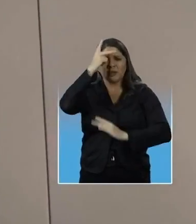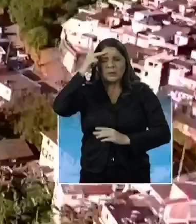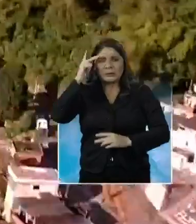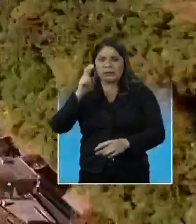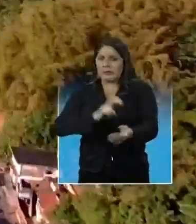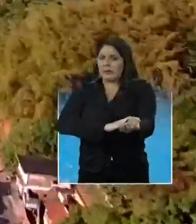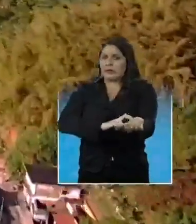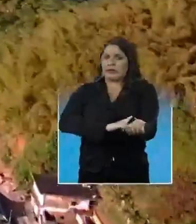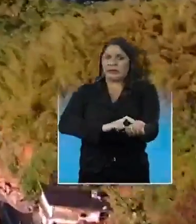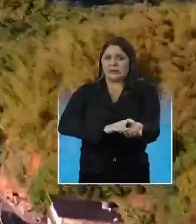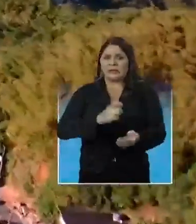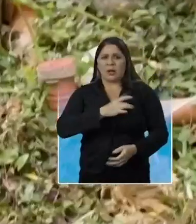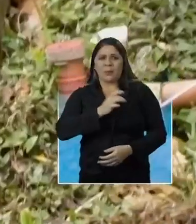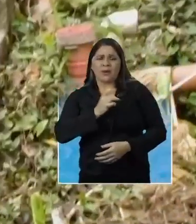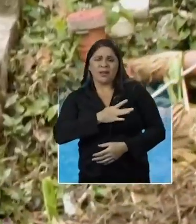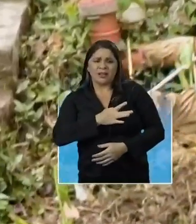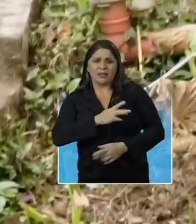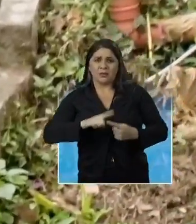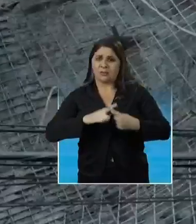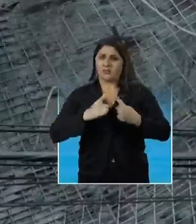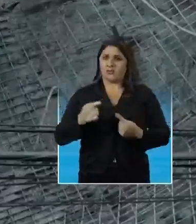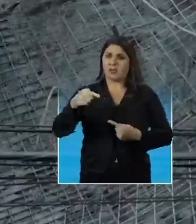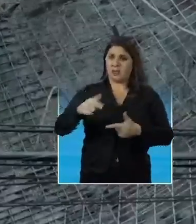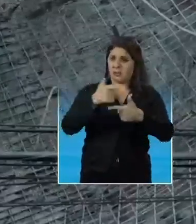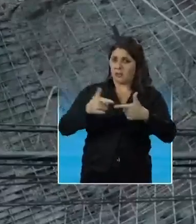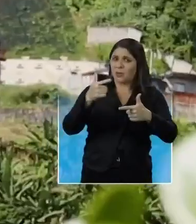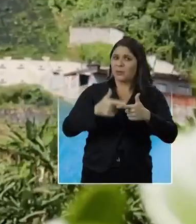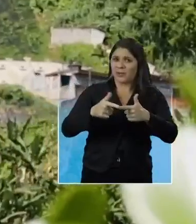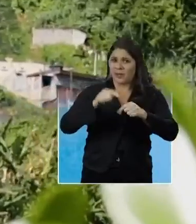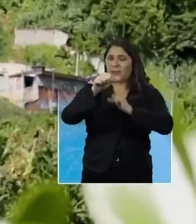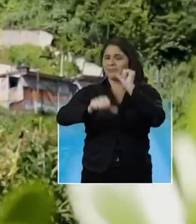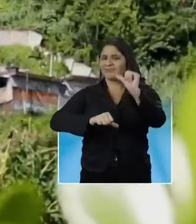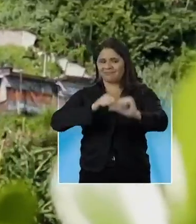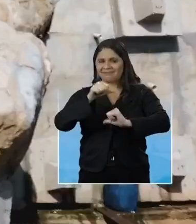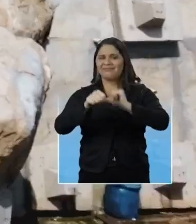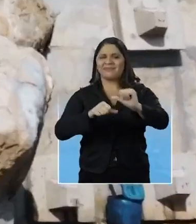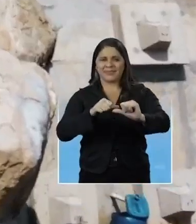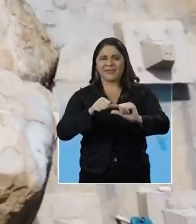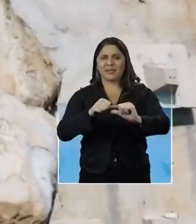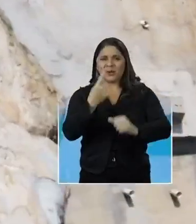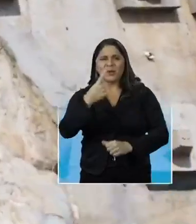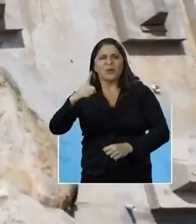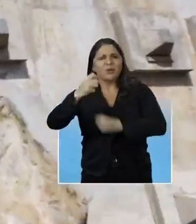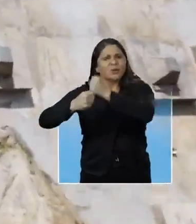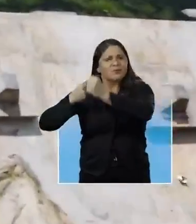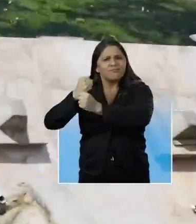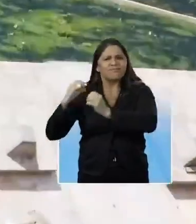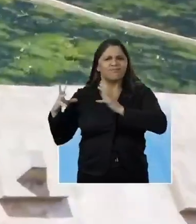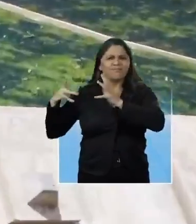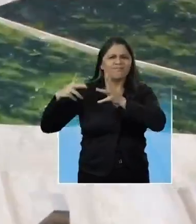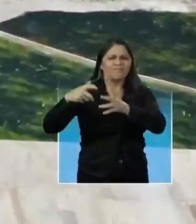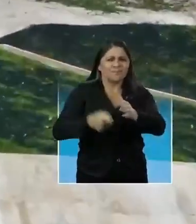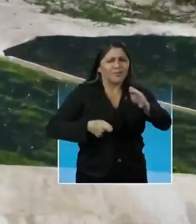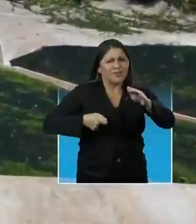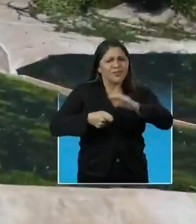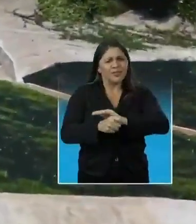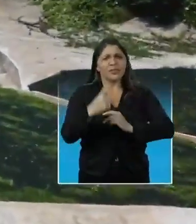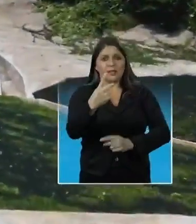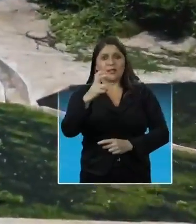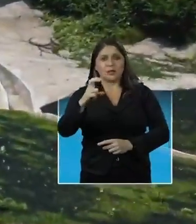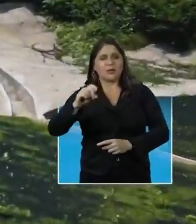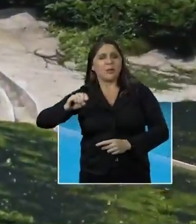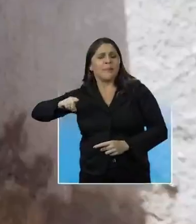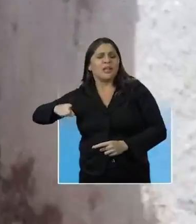apreensivo. Mas essa situação está mudando. Nos últimos anos, foram investidos 150